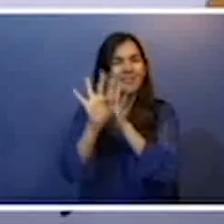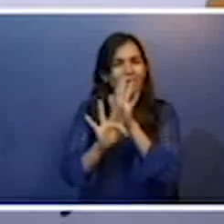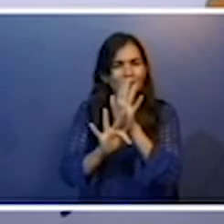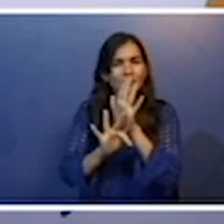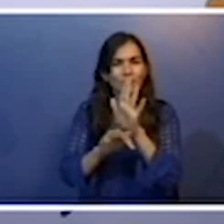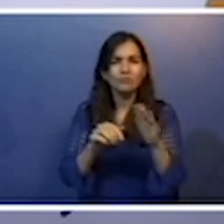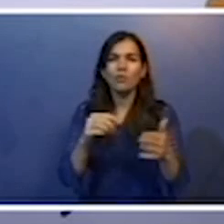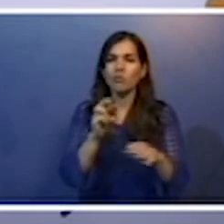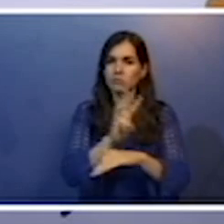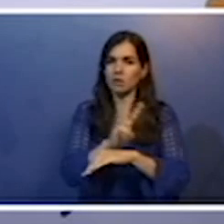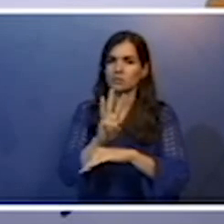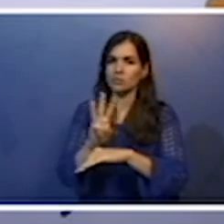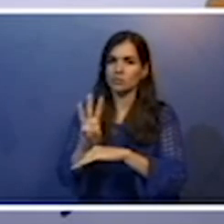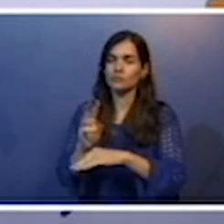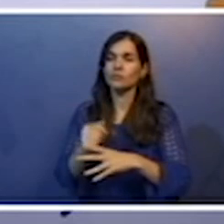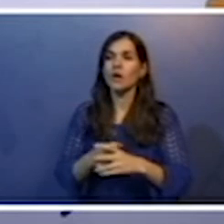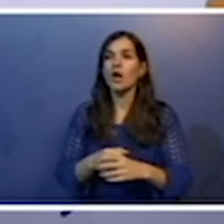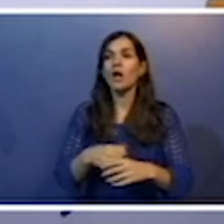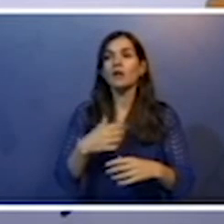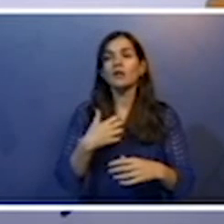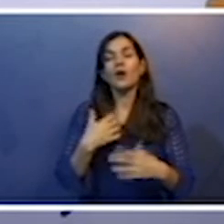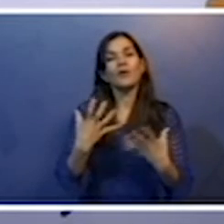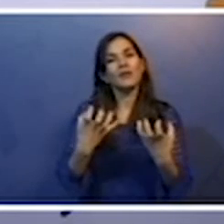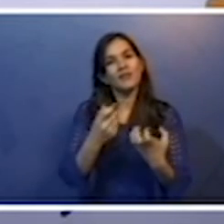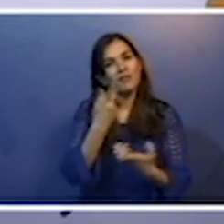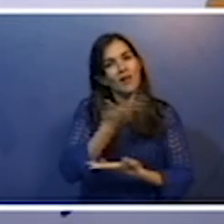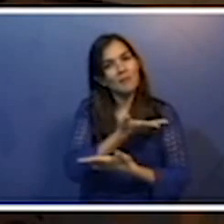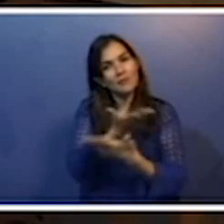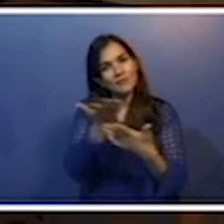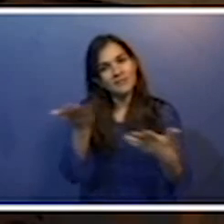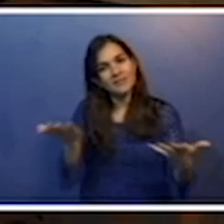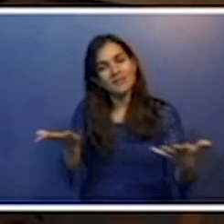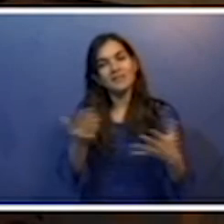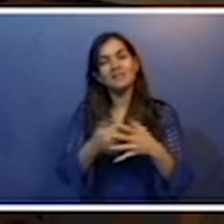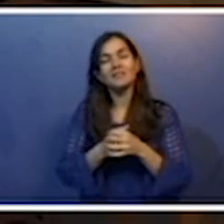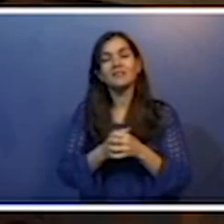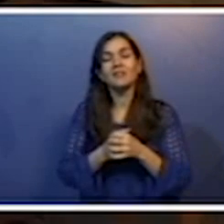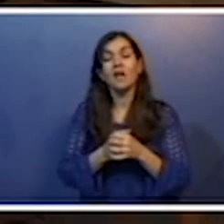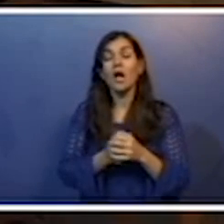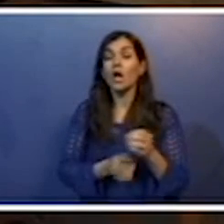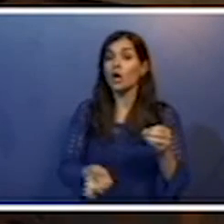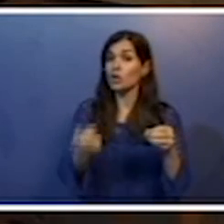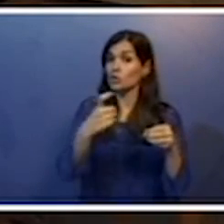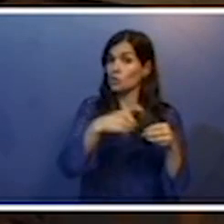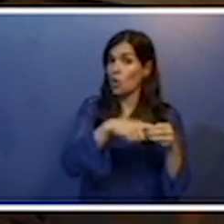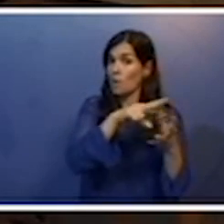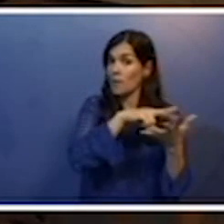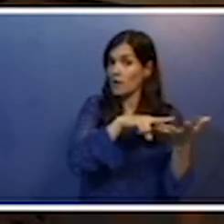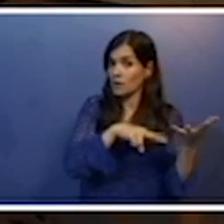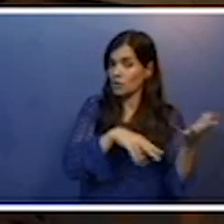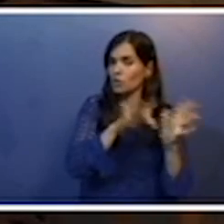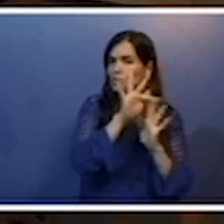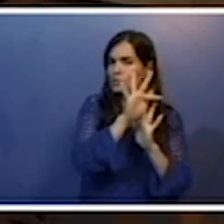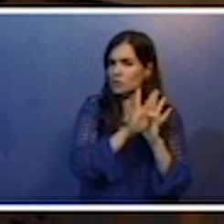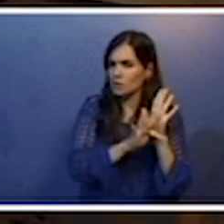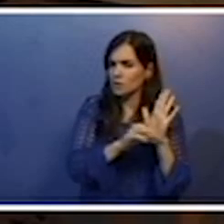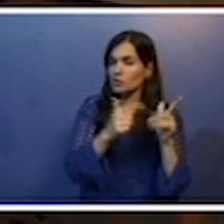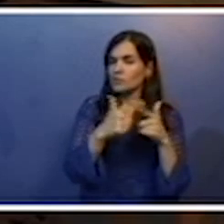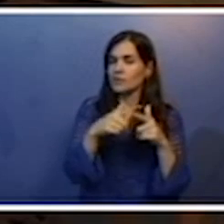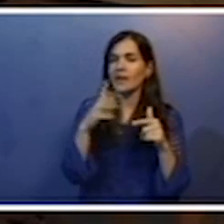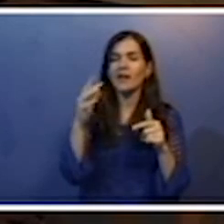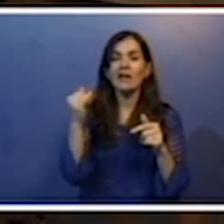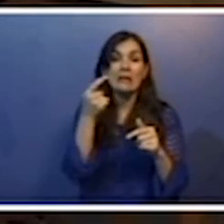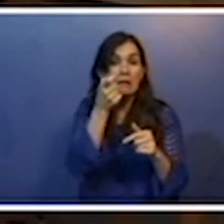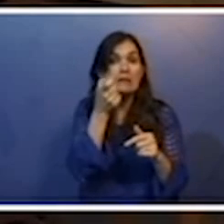Então, é isso que eu gostaria de estar falando para vocês. Retomem a leitura do texto, que é bem bacana,